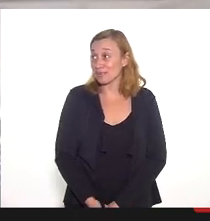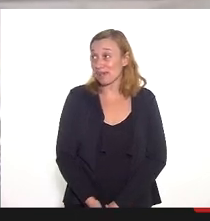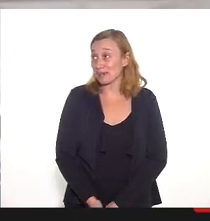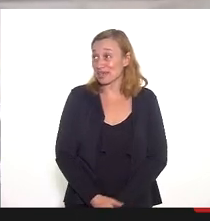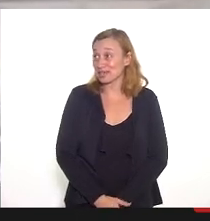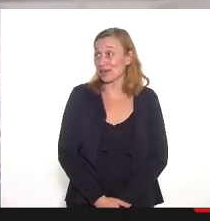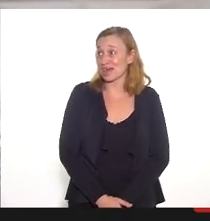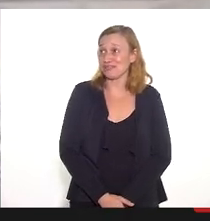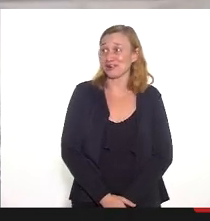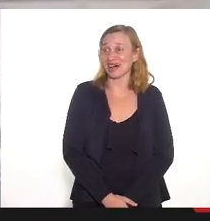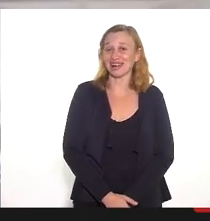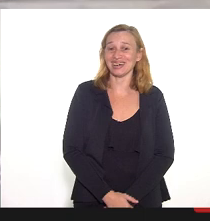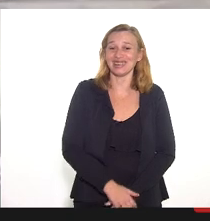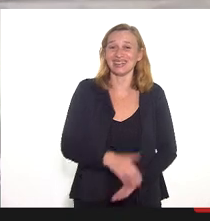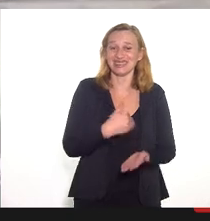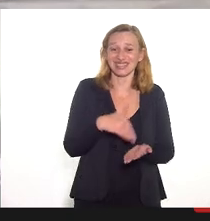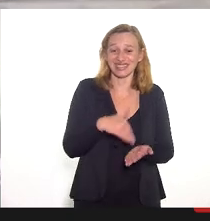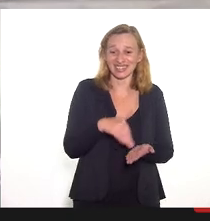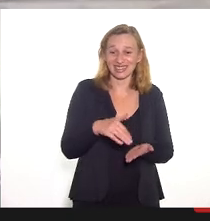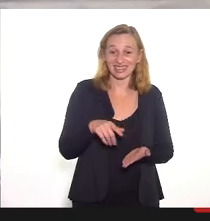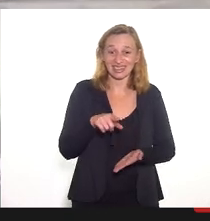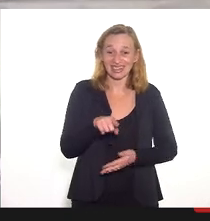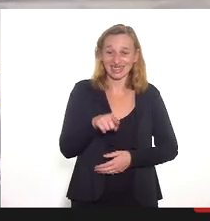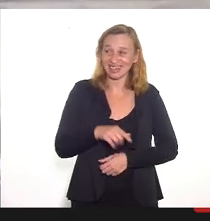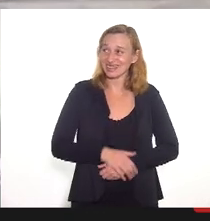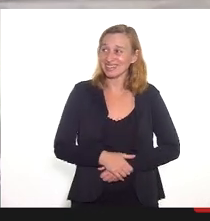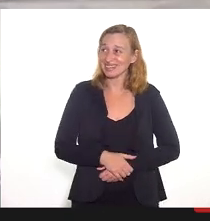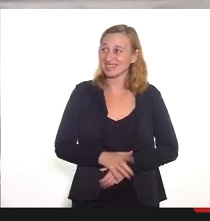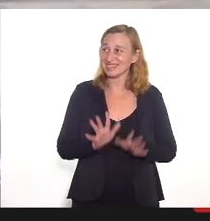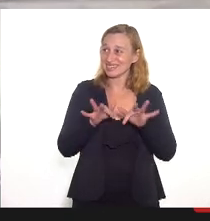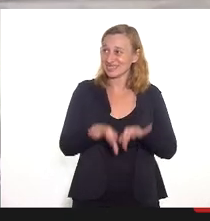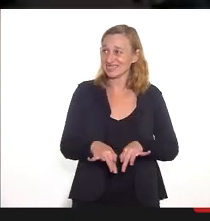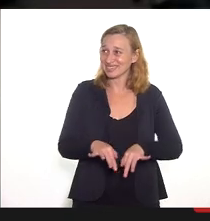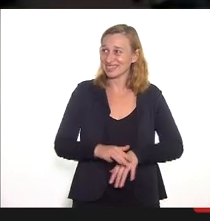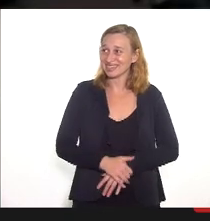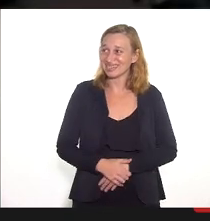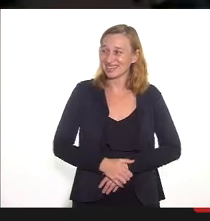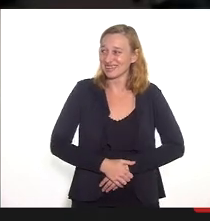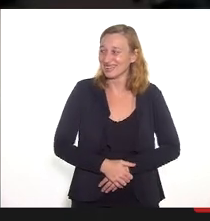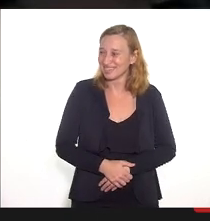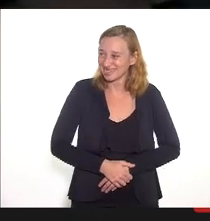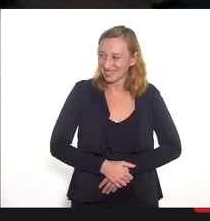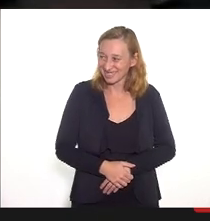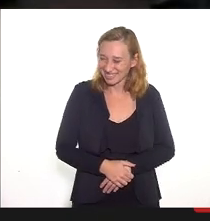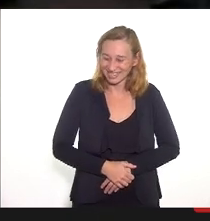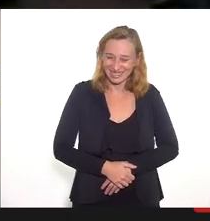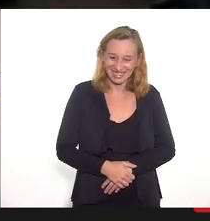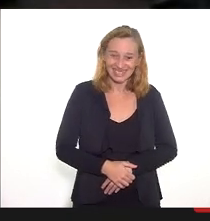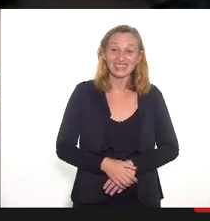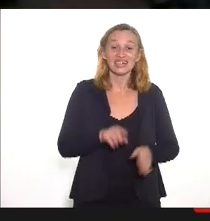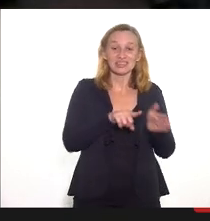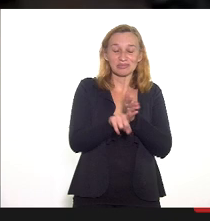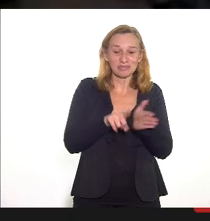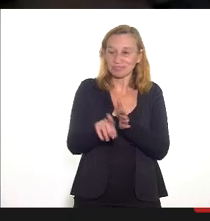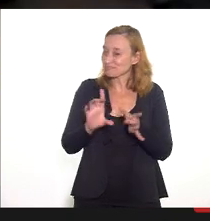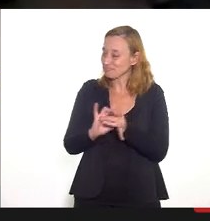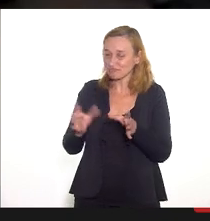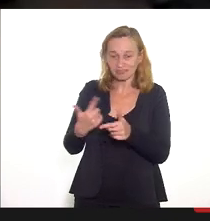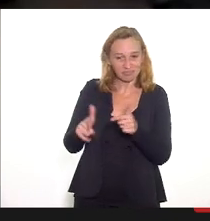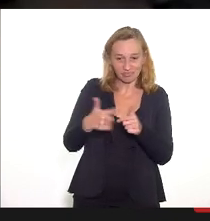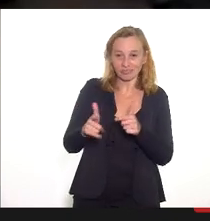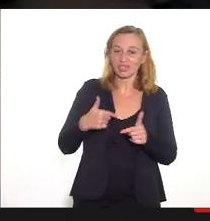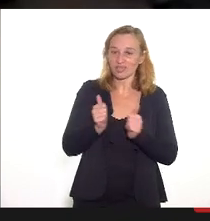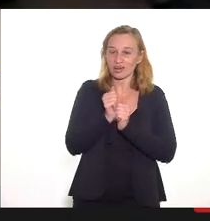Deputada, o secretário já encerrou aqui, o secretário já encerrou, ele vai participar aqui conosco. Se você quiser abrir para perguntas, não tem problema não, que ele vai